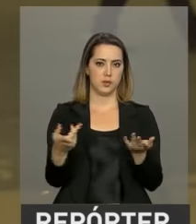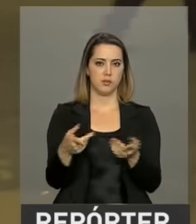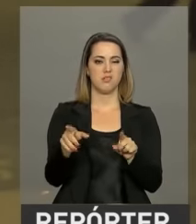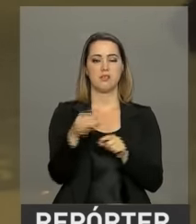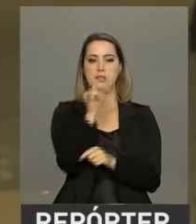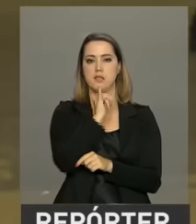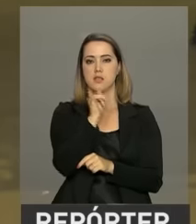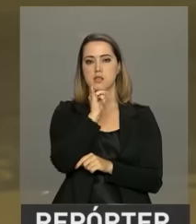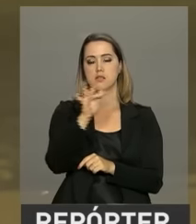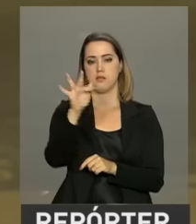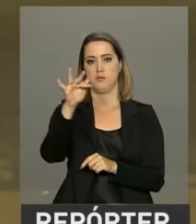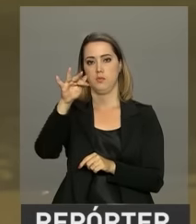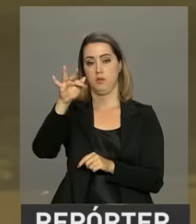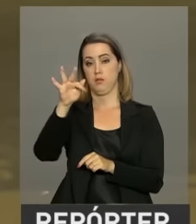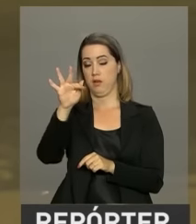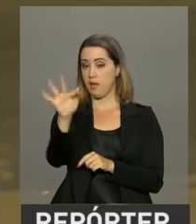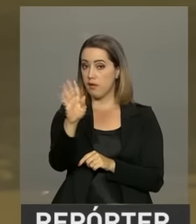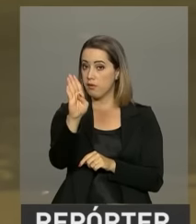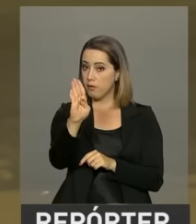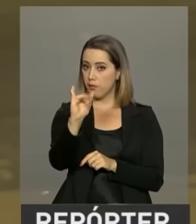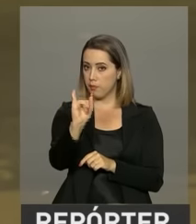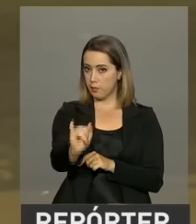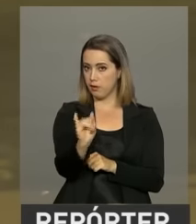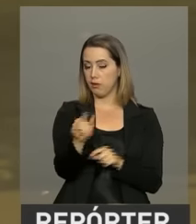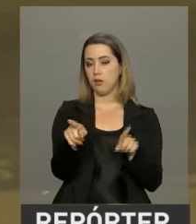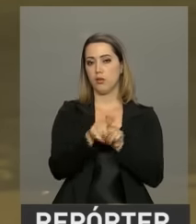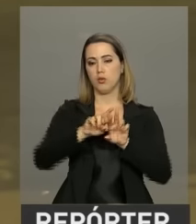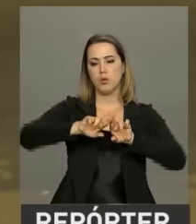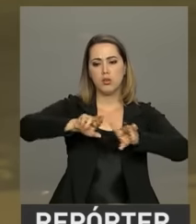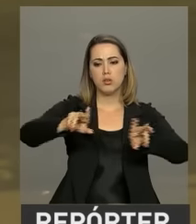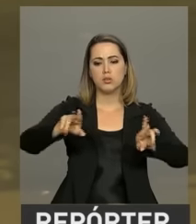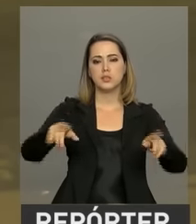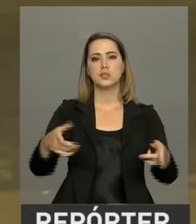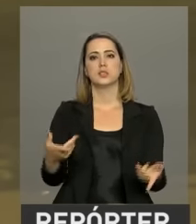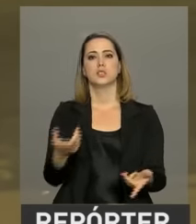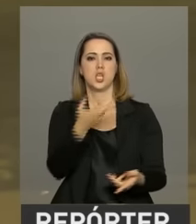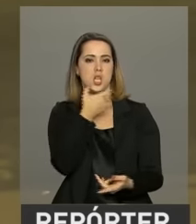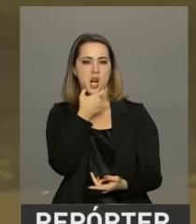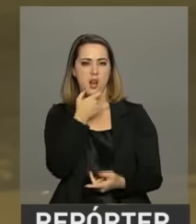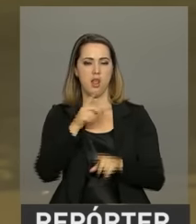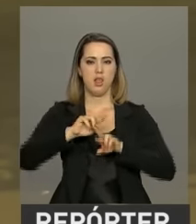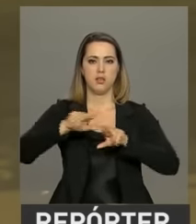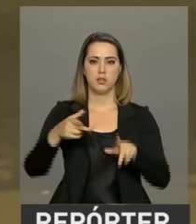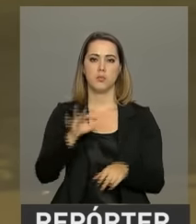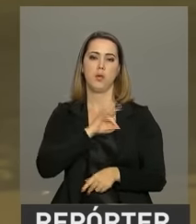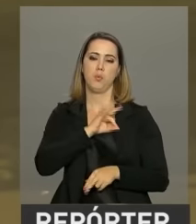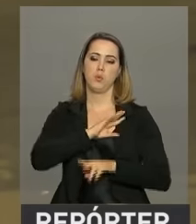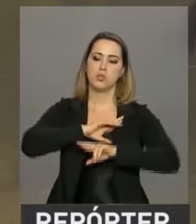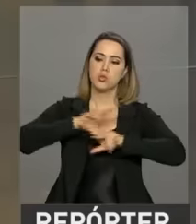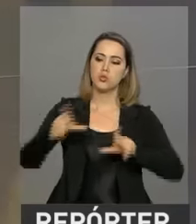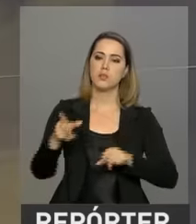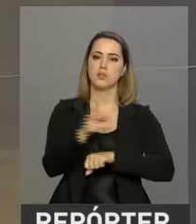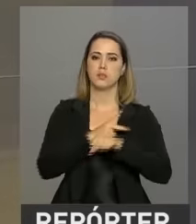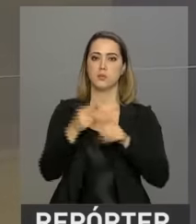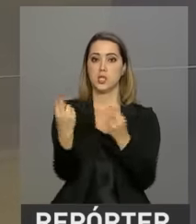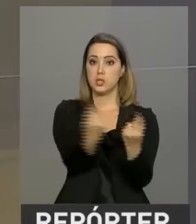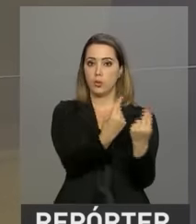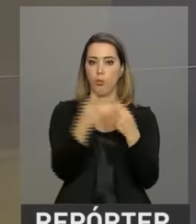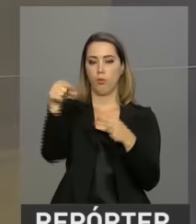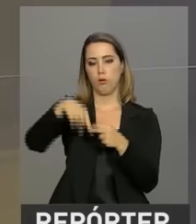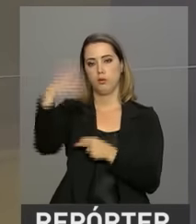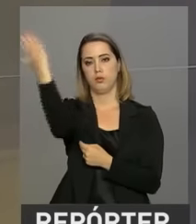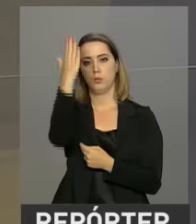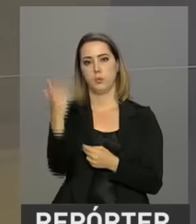FBI norte-americano, a Scotland Yard inglesa e a Polícia Federal australiana. Eu volto com você no estudo, Zé Luiz.